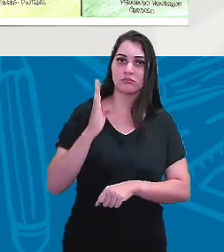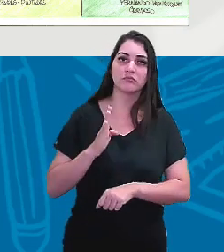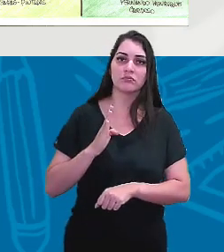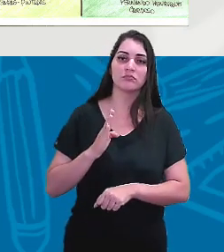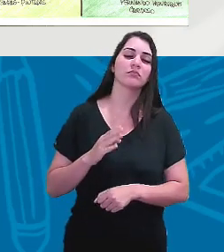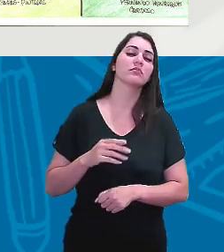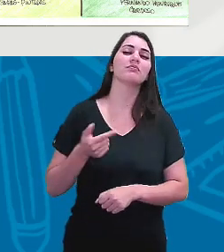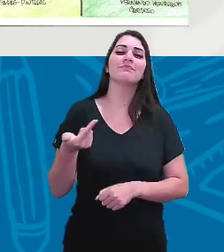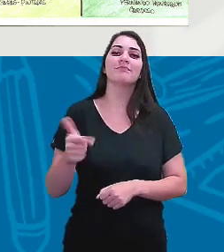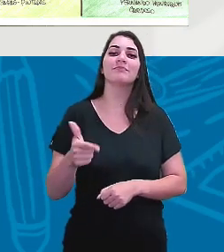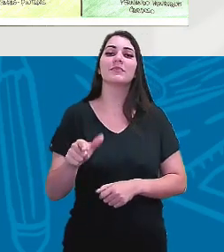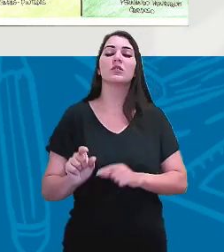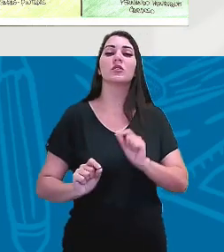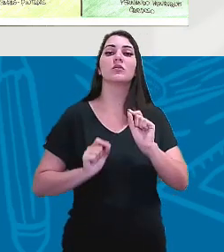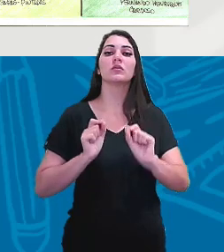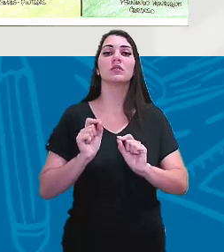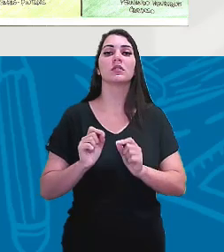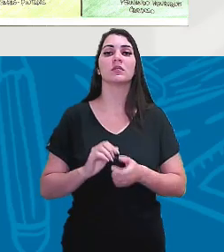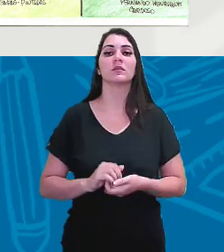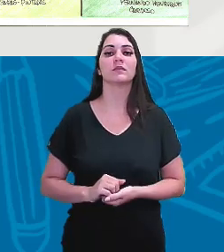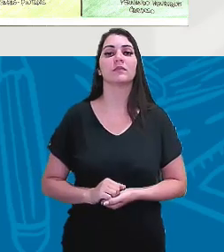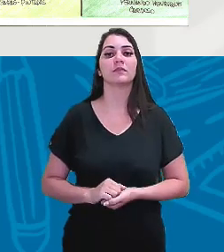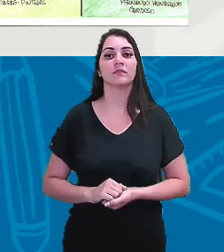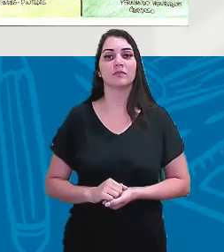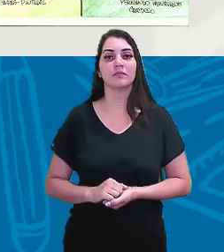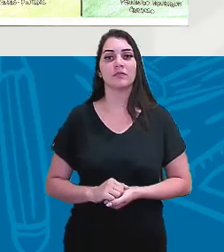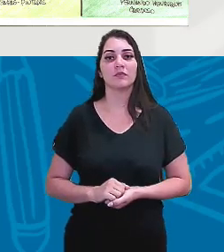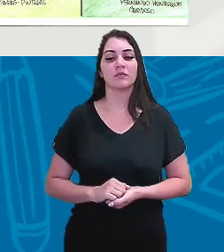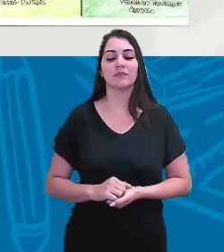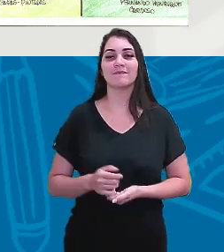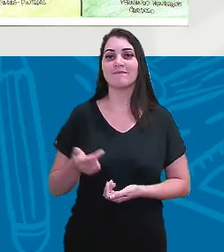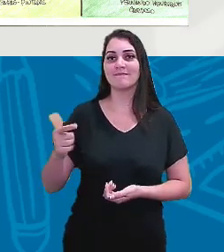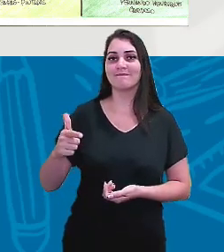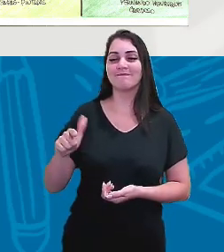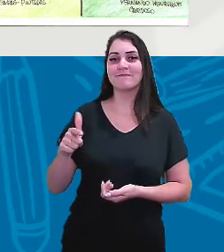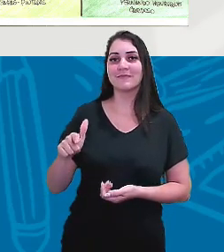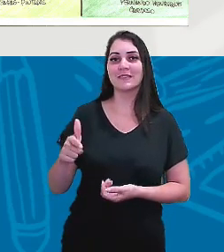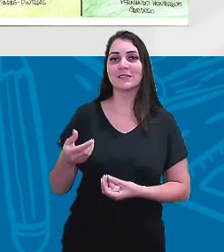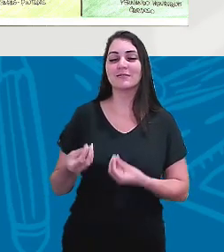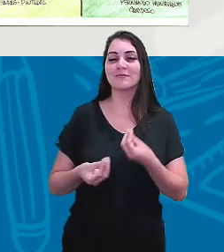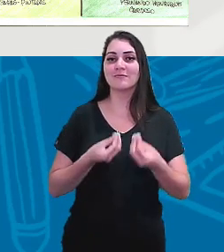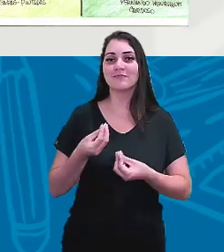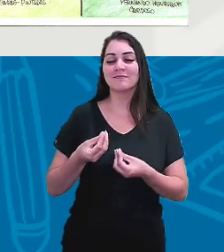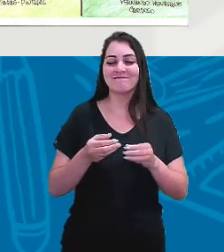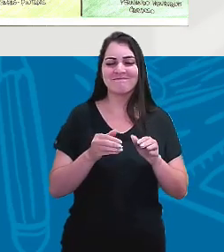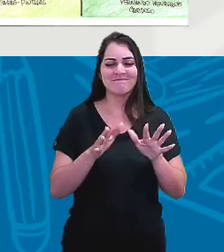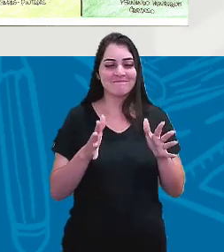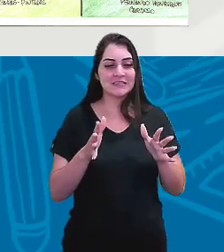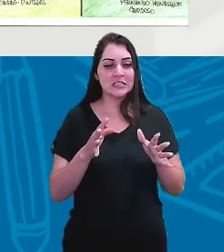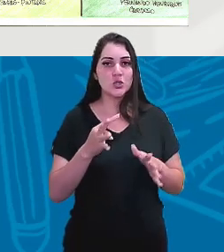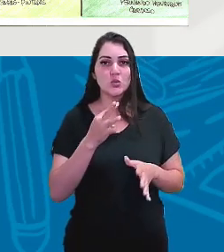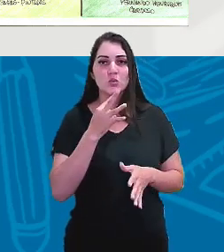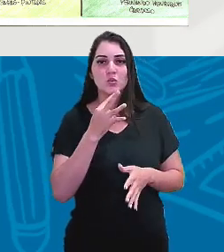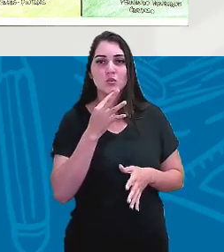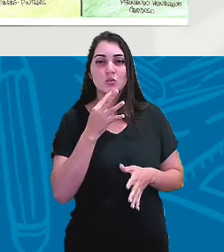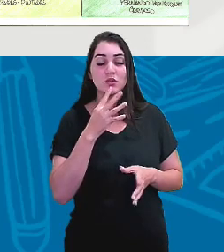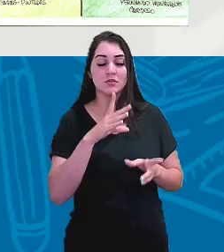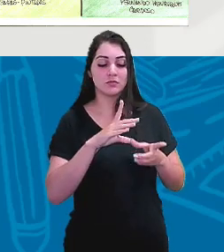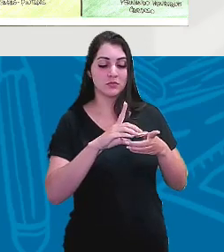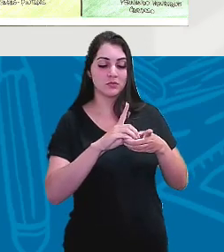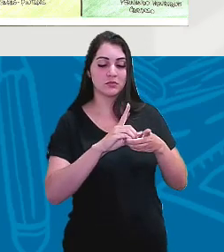tem essa ela não tem essa familiaridade com a